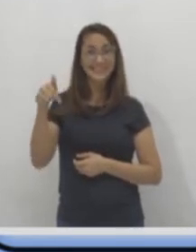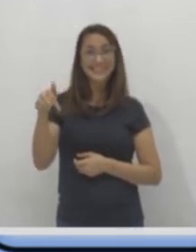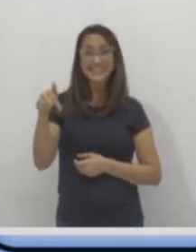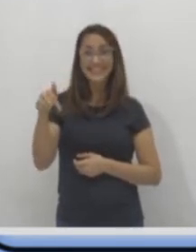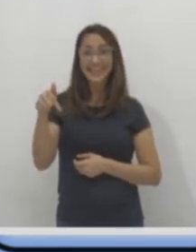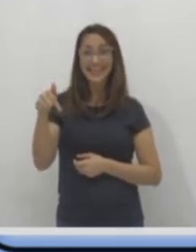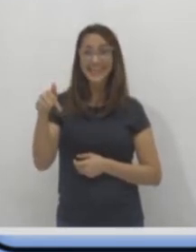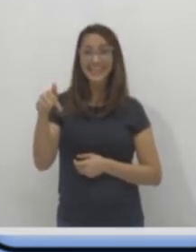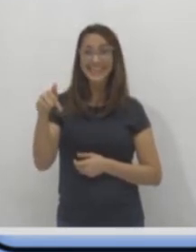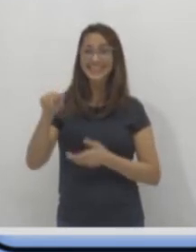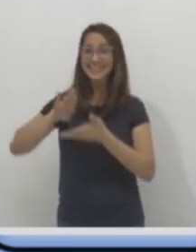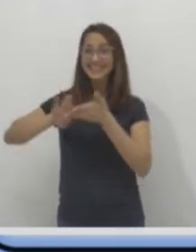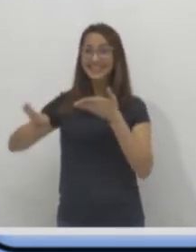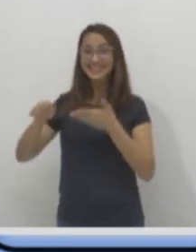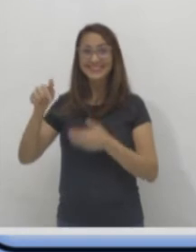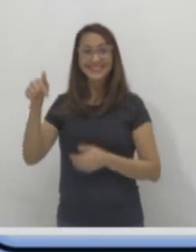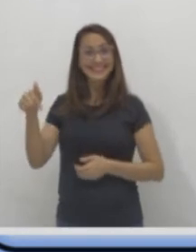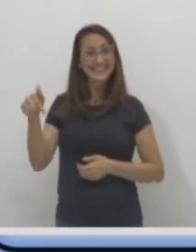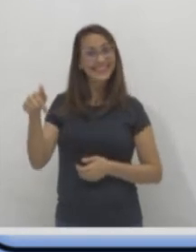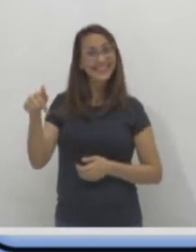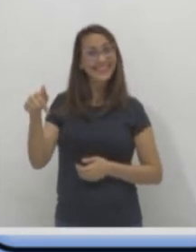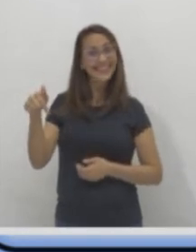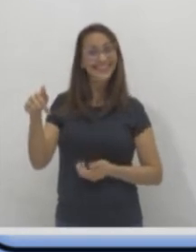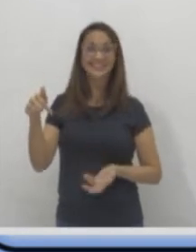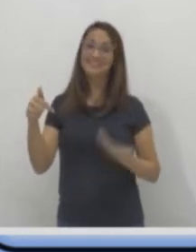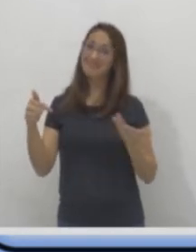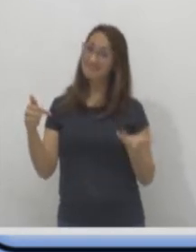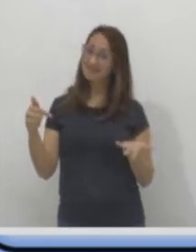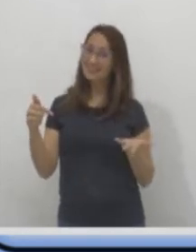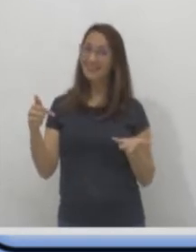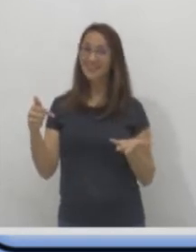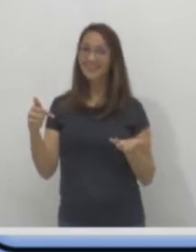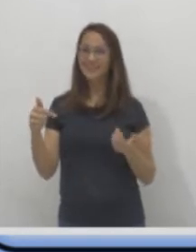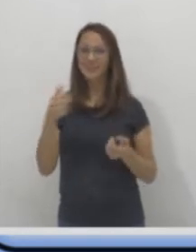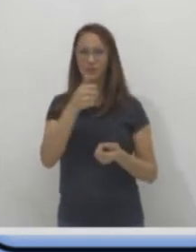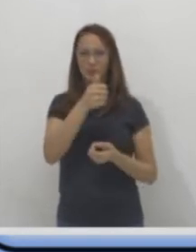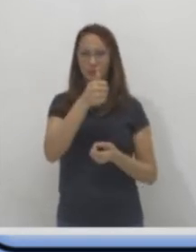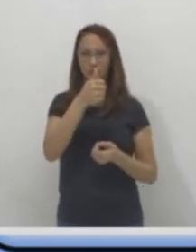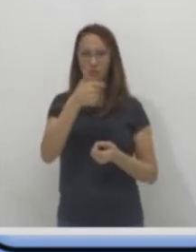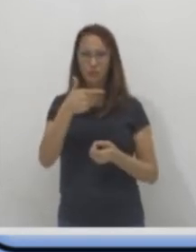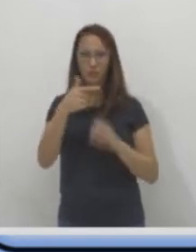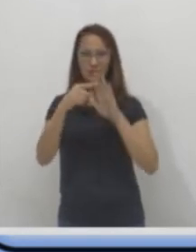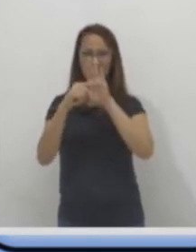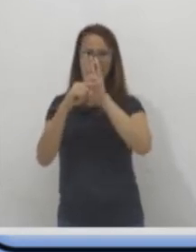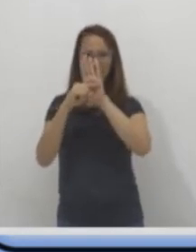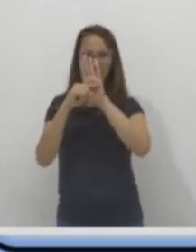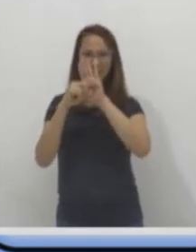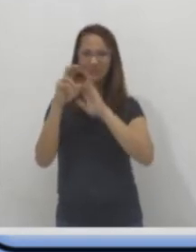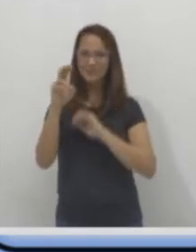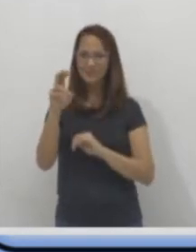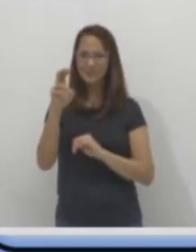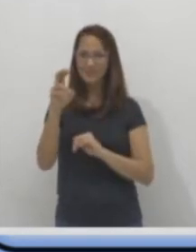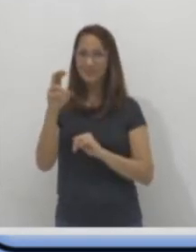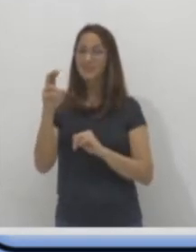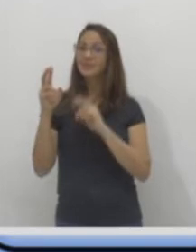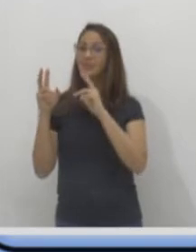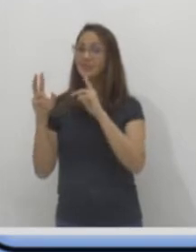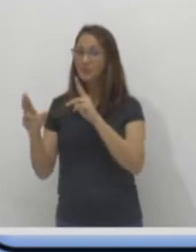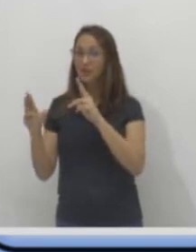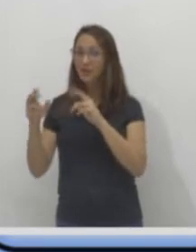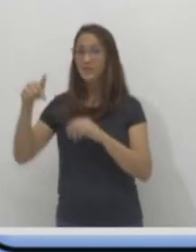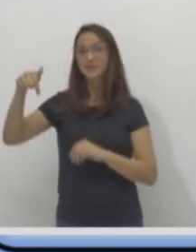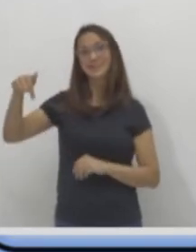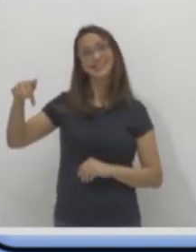sete. Sobraram sete bananas. Ou seja, doze menos cinco é igual a sete.